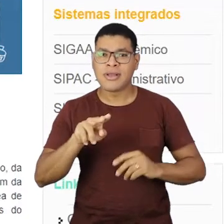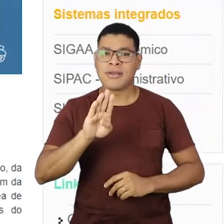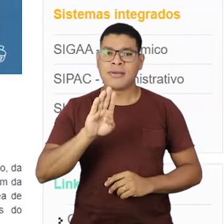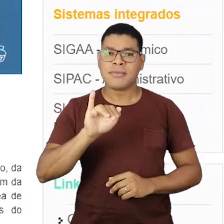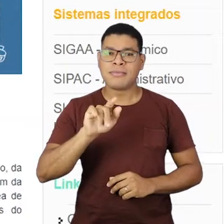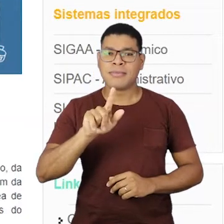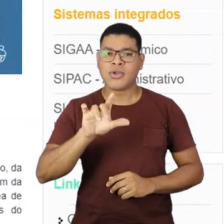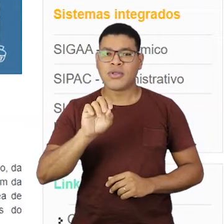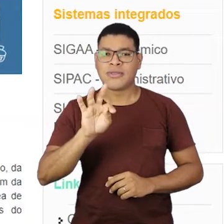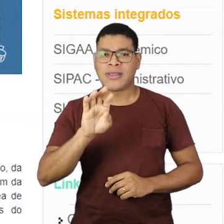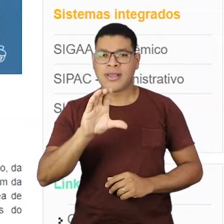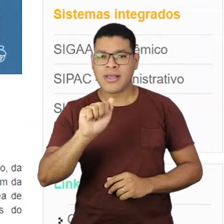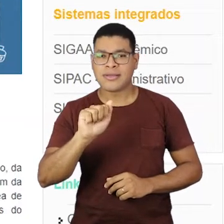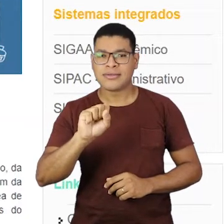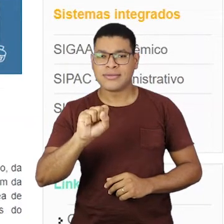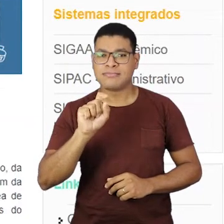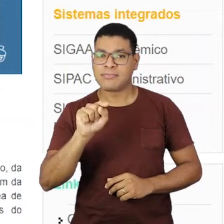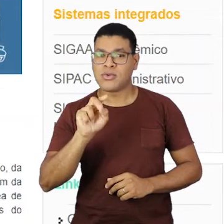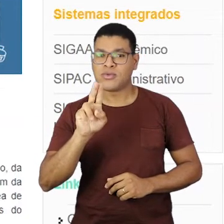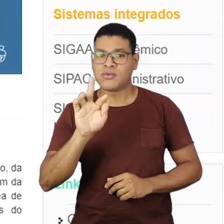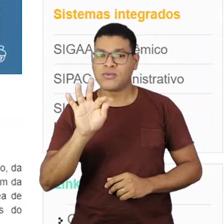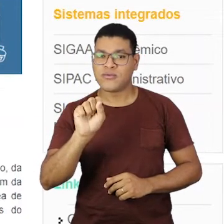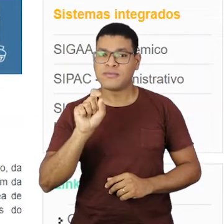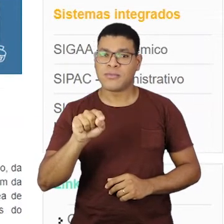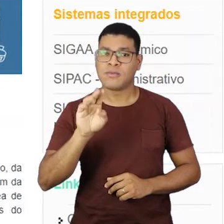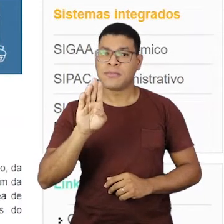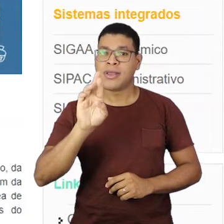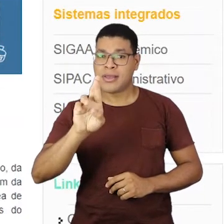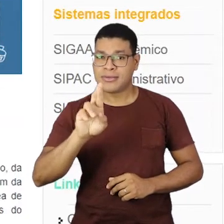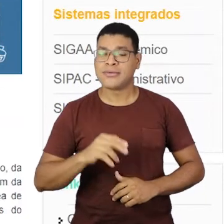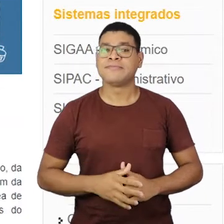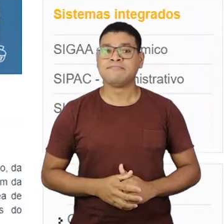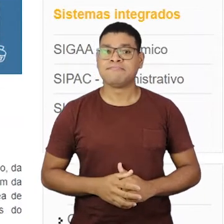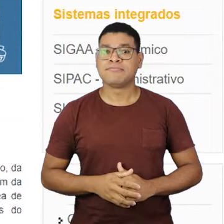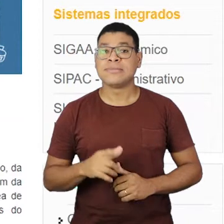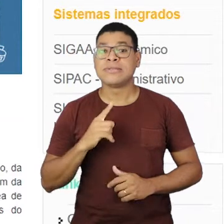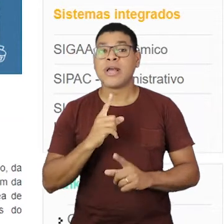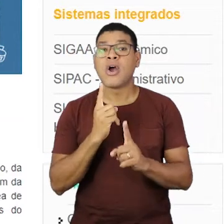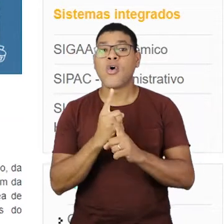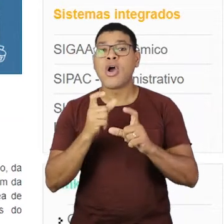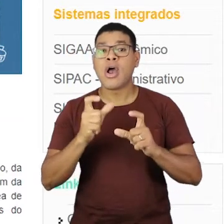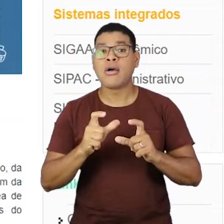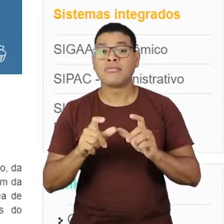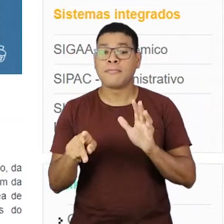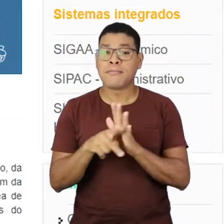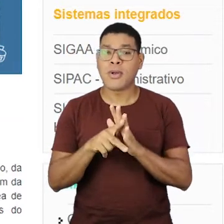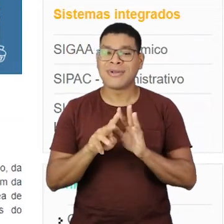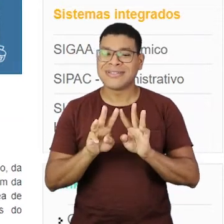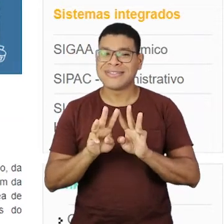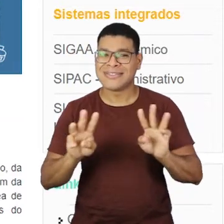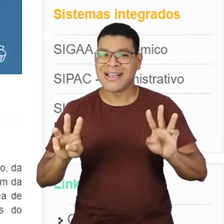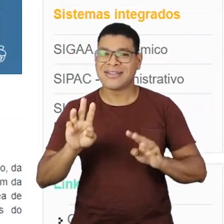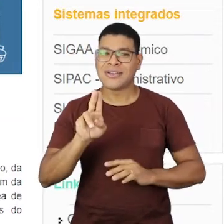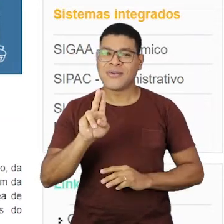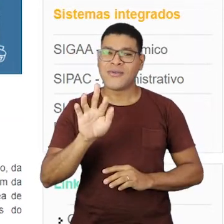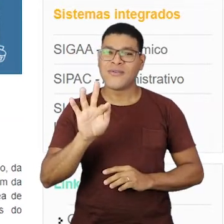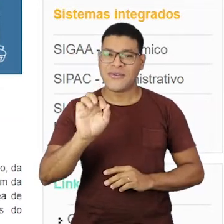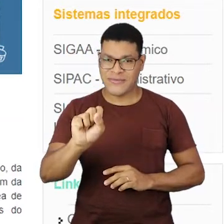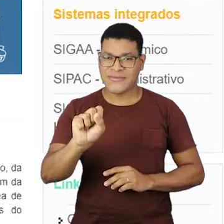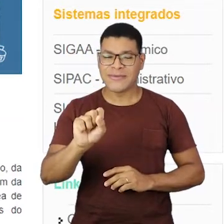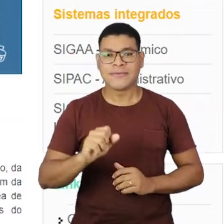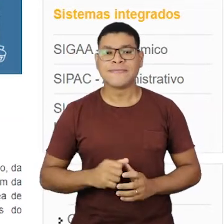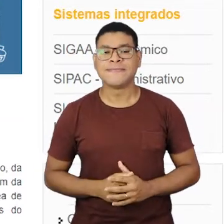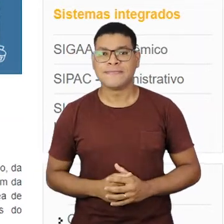bibliotecas.ufes.br. Ela encontra-se dentro do portal da Universidade